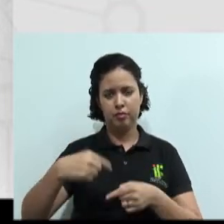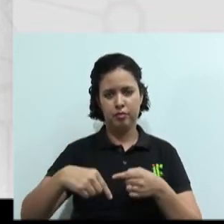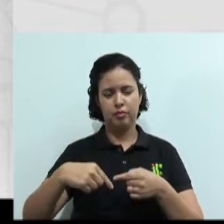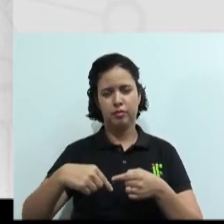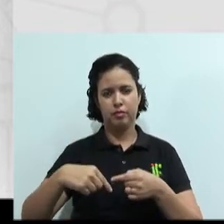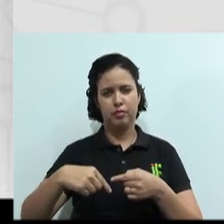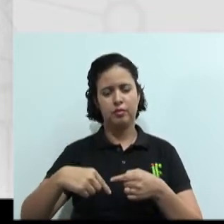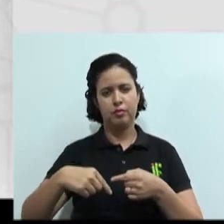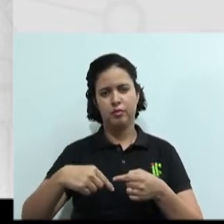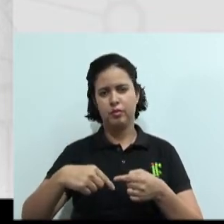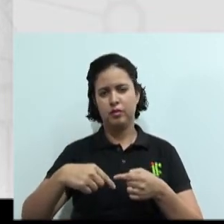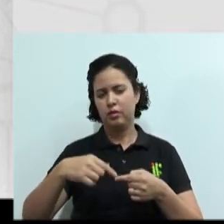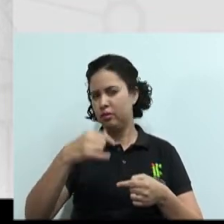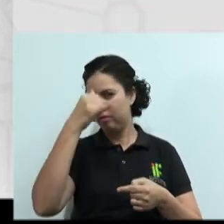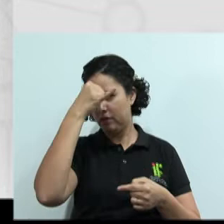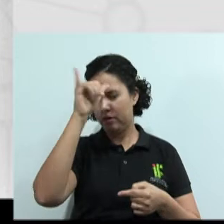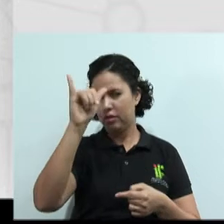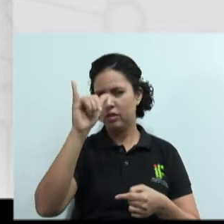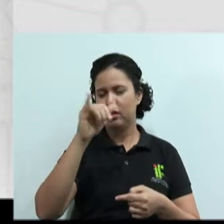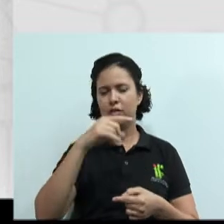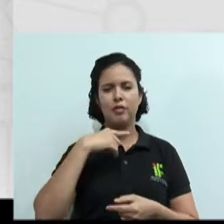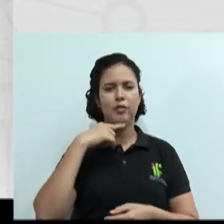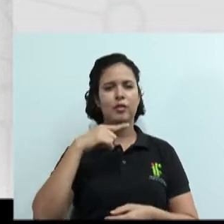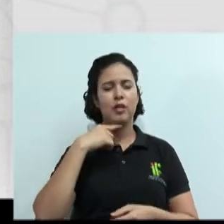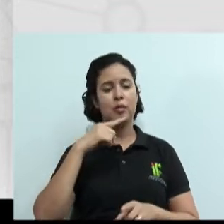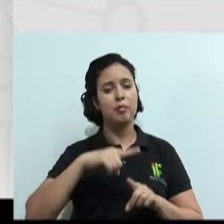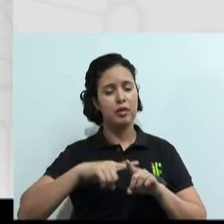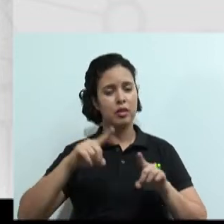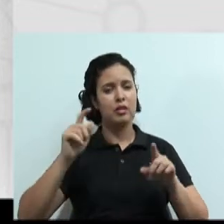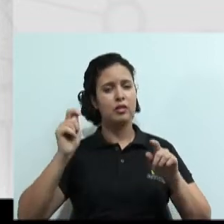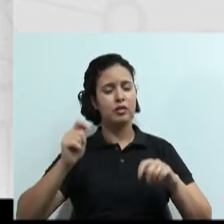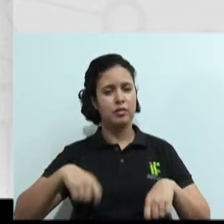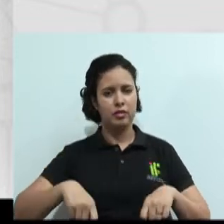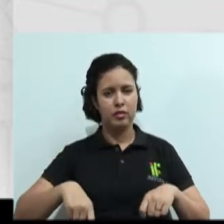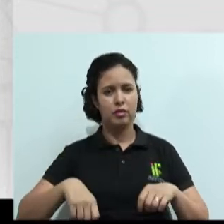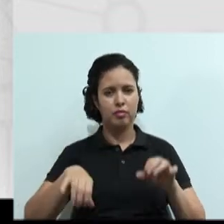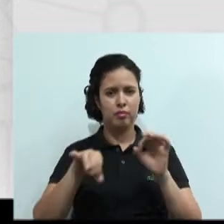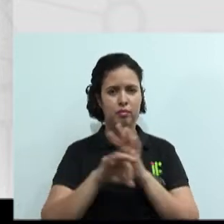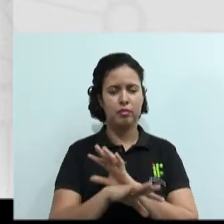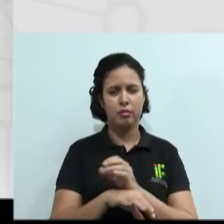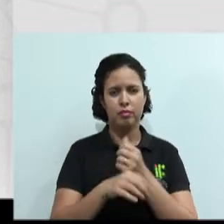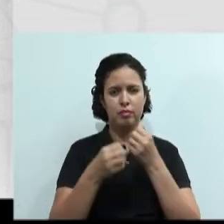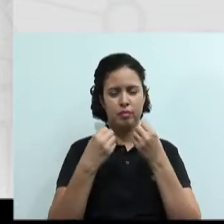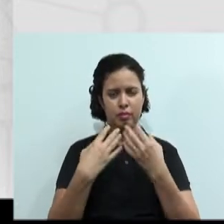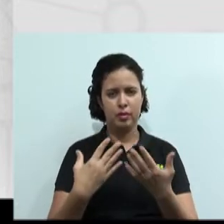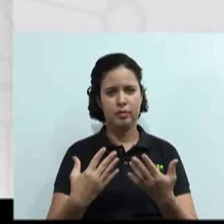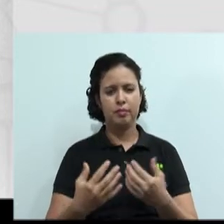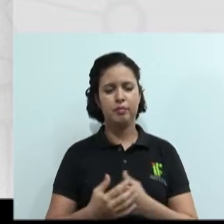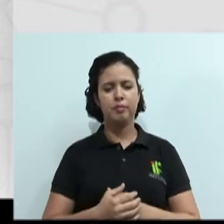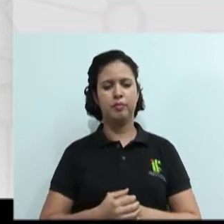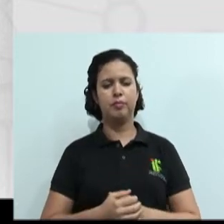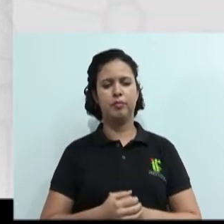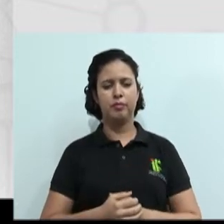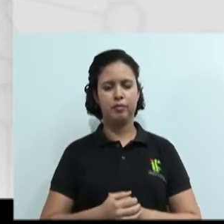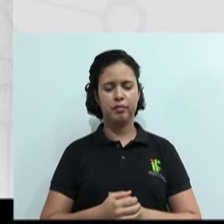prejudicial, ok? Vai depender aí do tipo de negociação e como você estará guiando essa negociação.